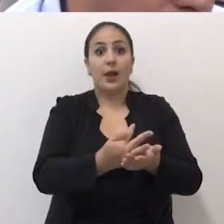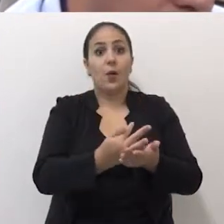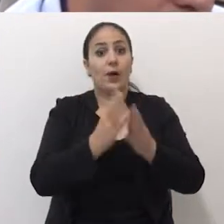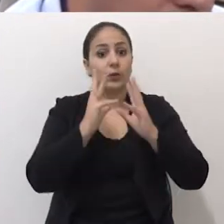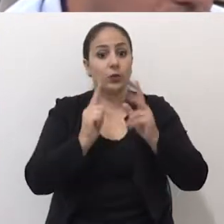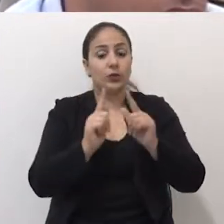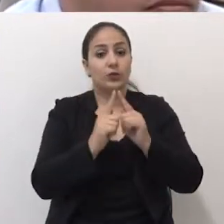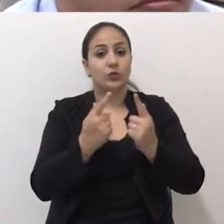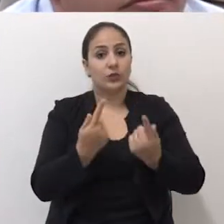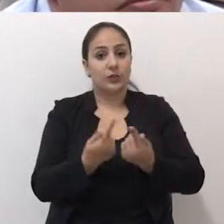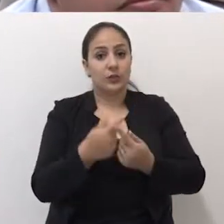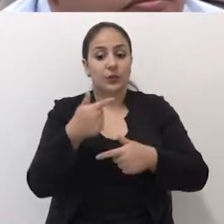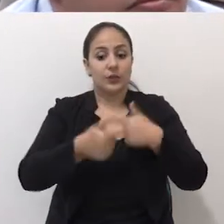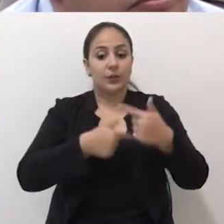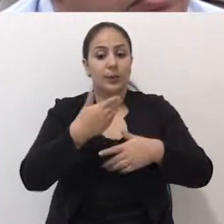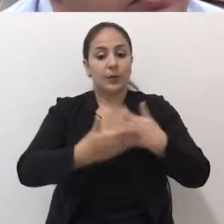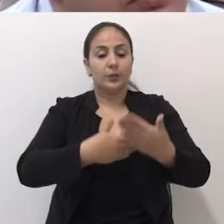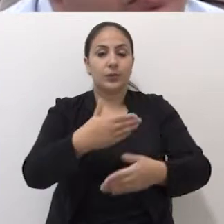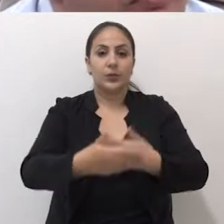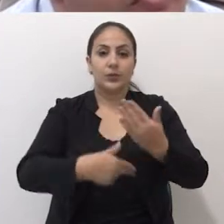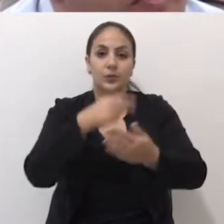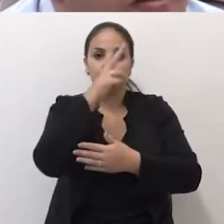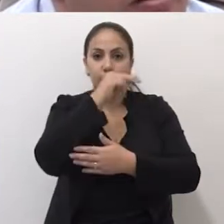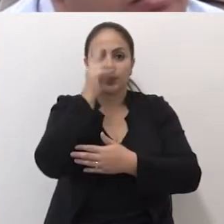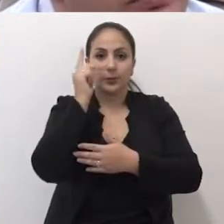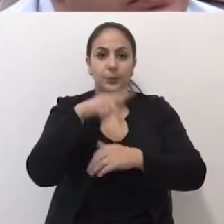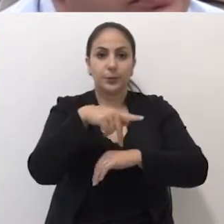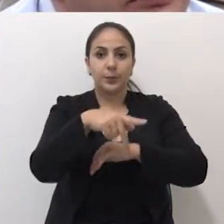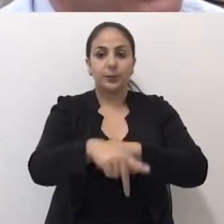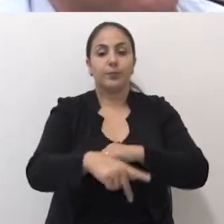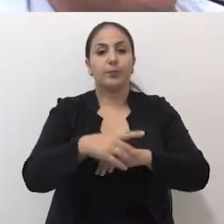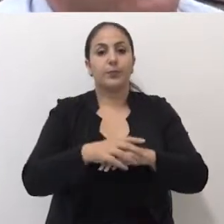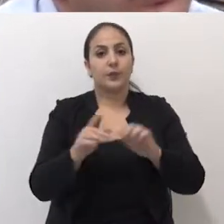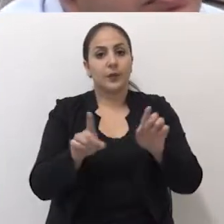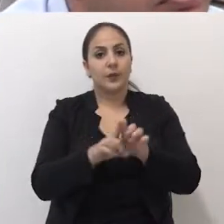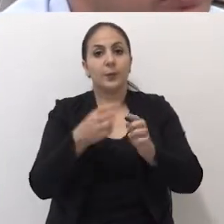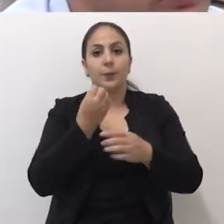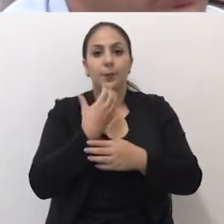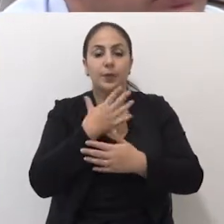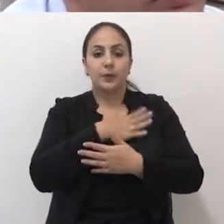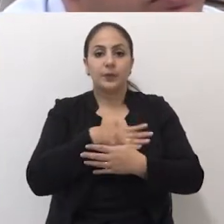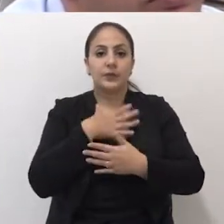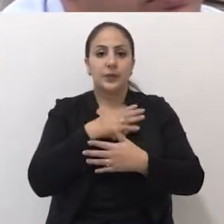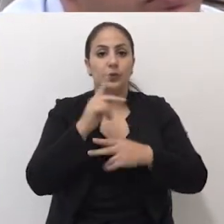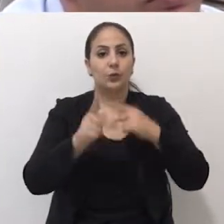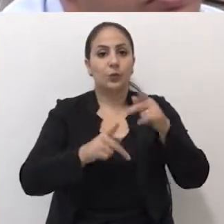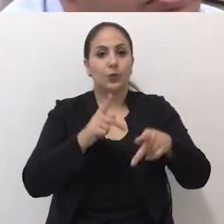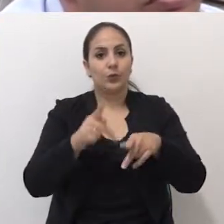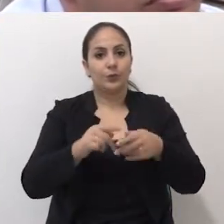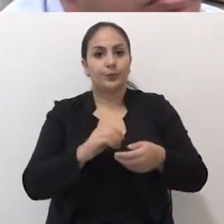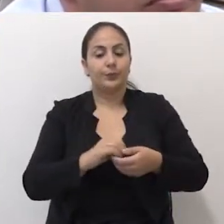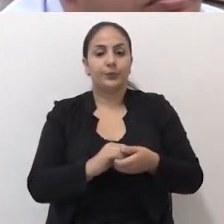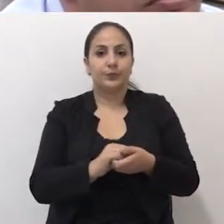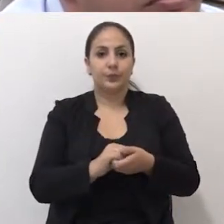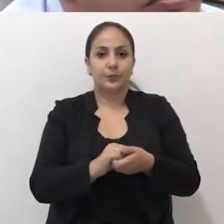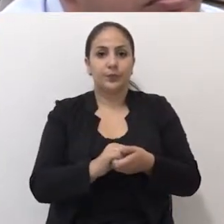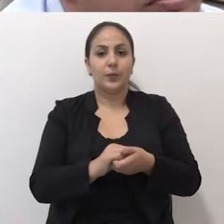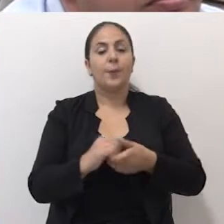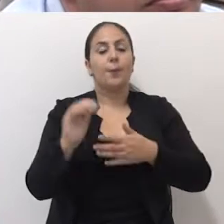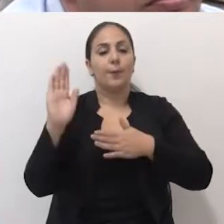conferido e trabalhar pelo progresso do município de Passo Fundo e pelo bem-estar do seu povo.